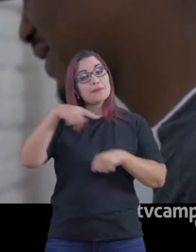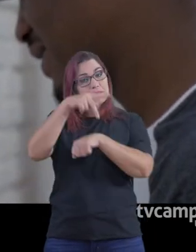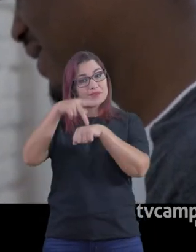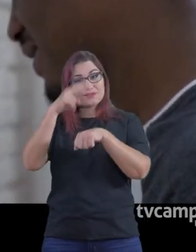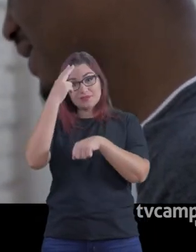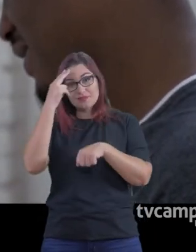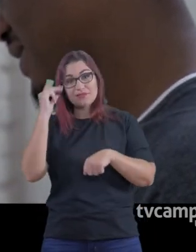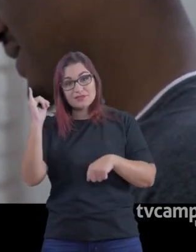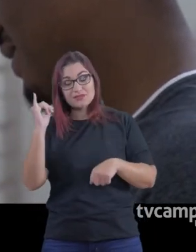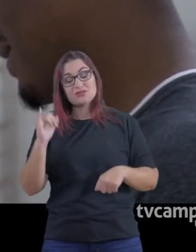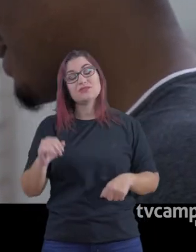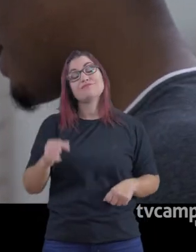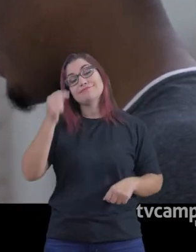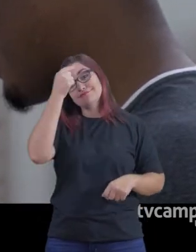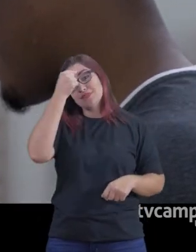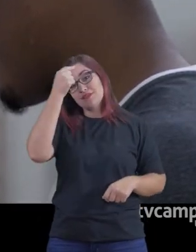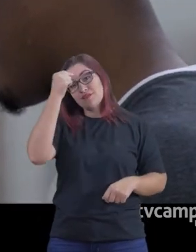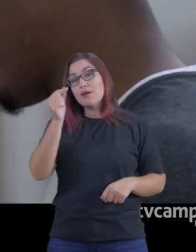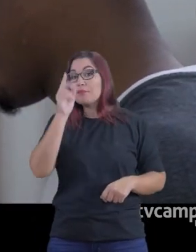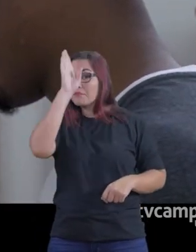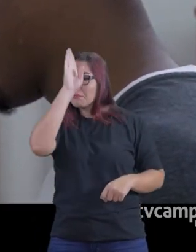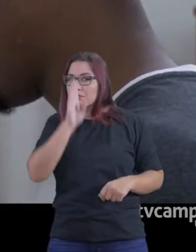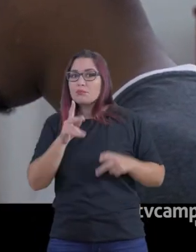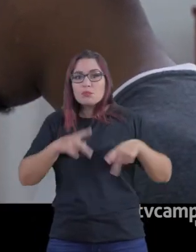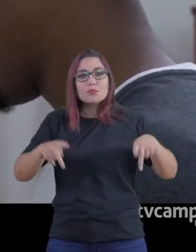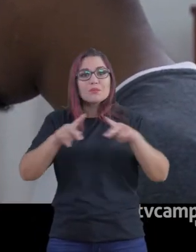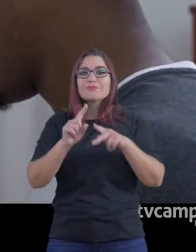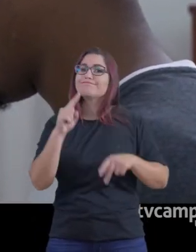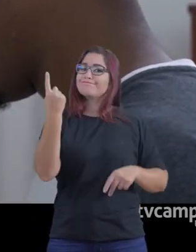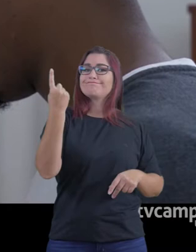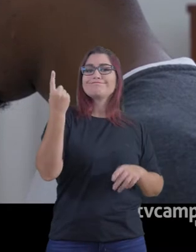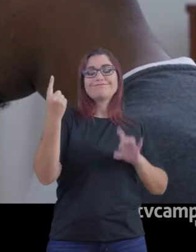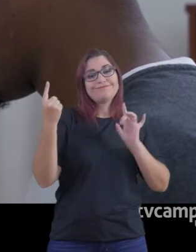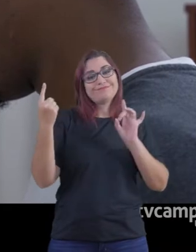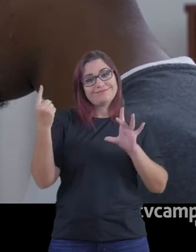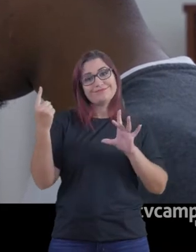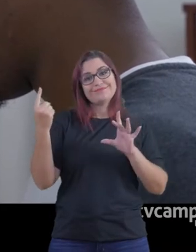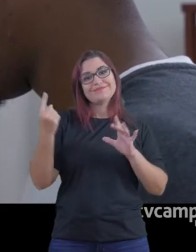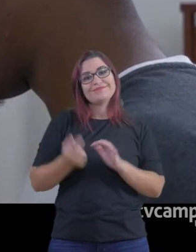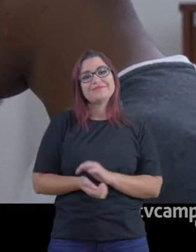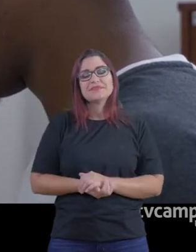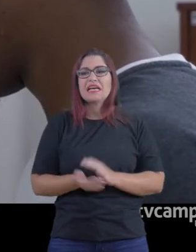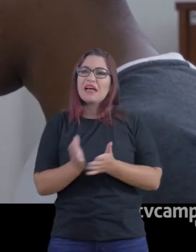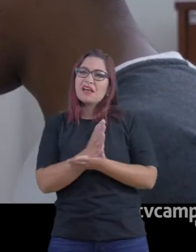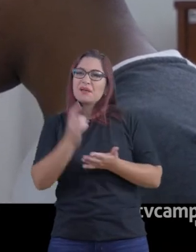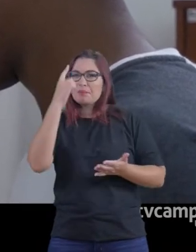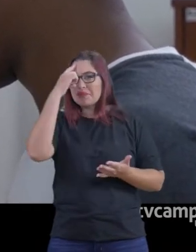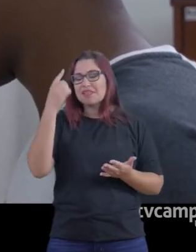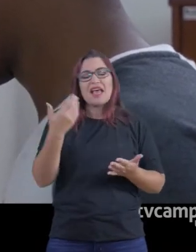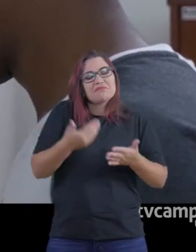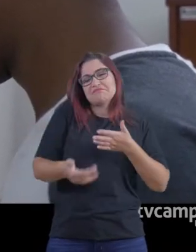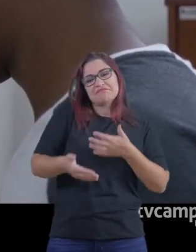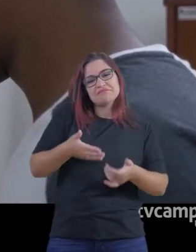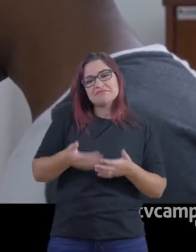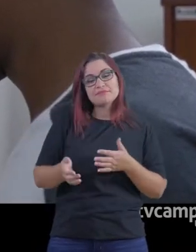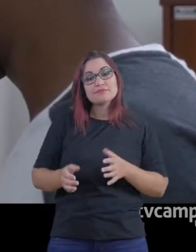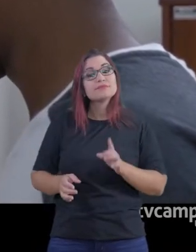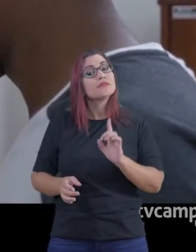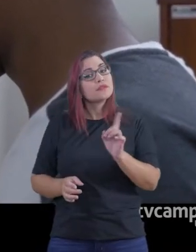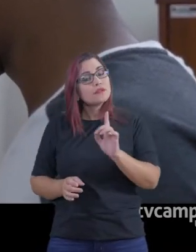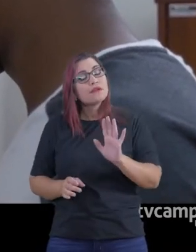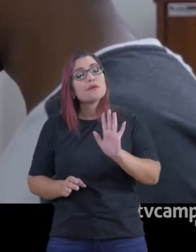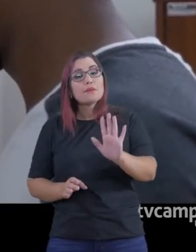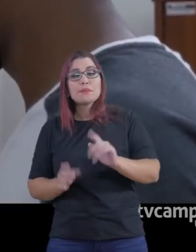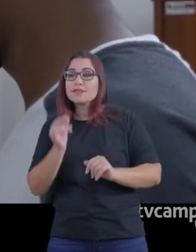do Estado do Haiti, e olhando pelas proporções dos países, a gente pensa, não faz muita diferença eles terem só uma universidade